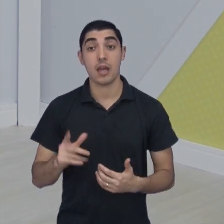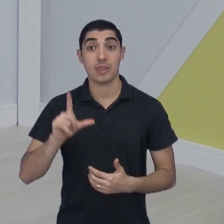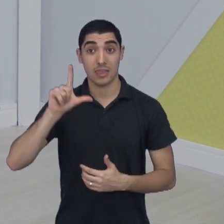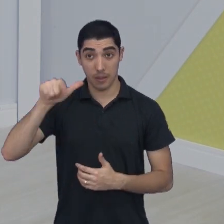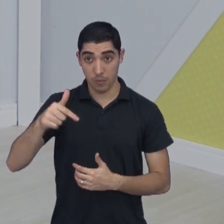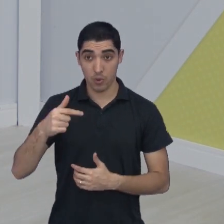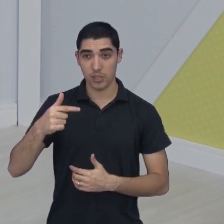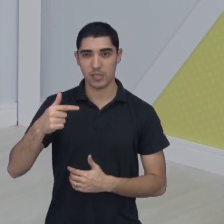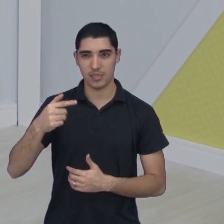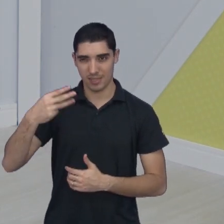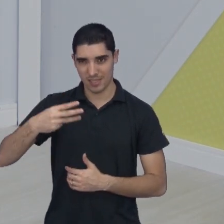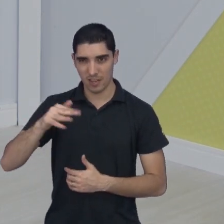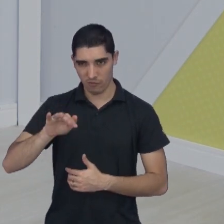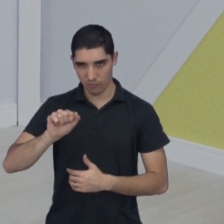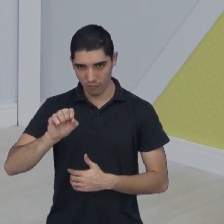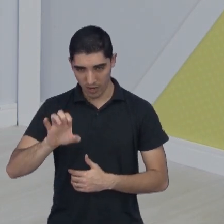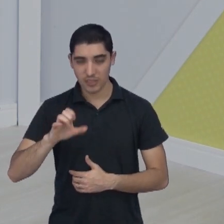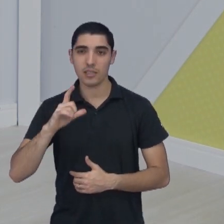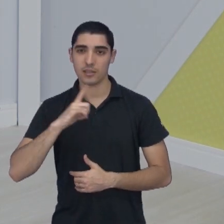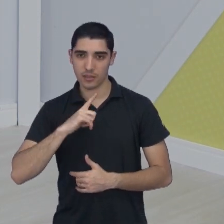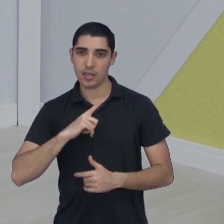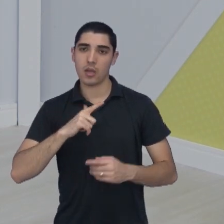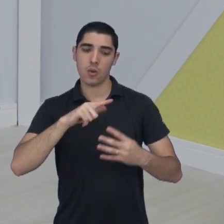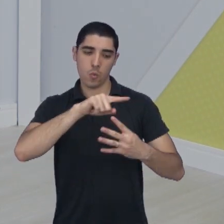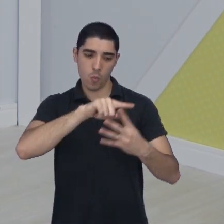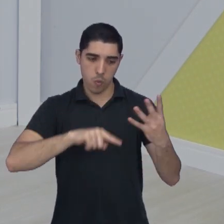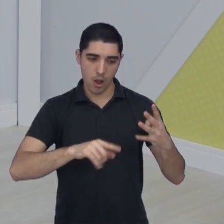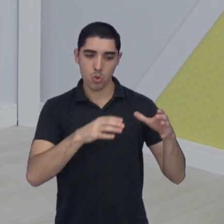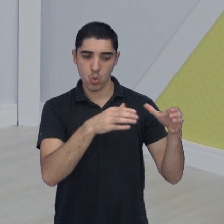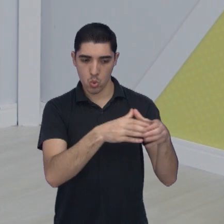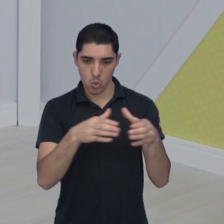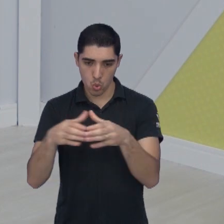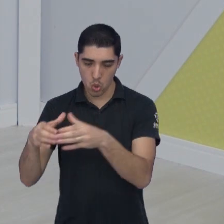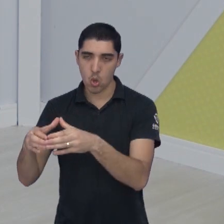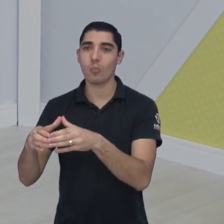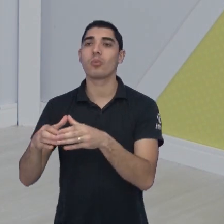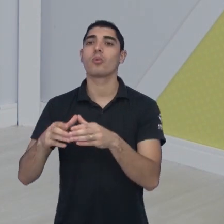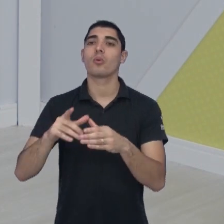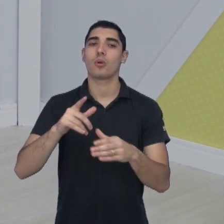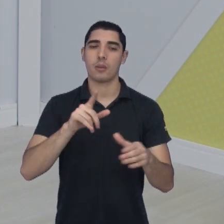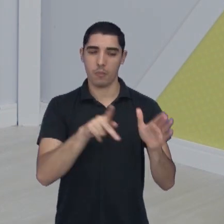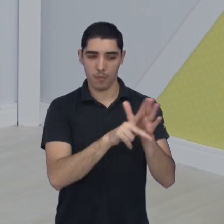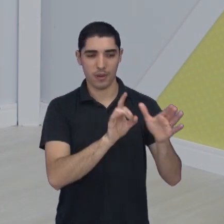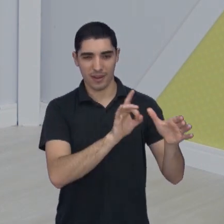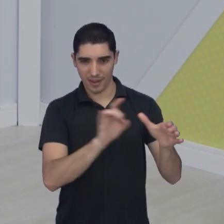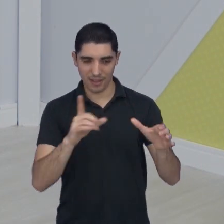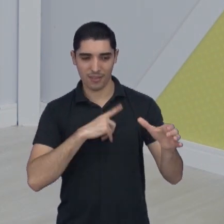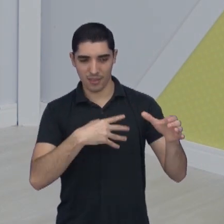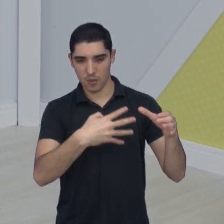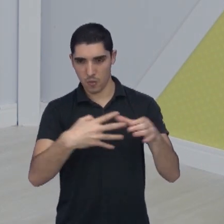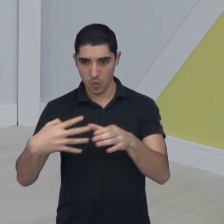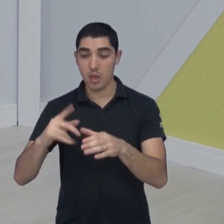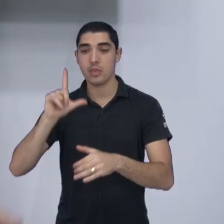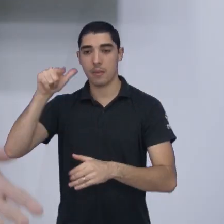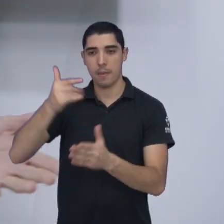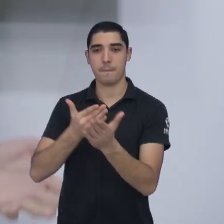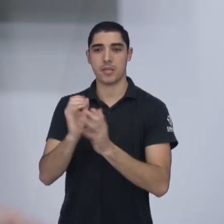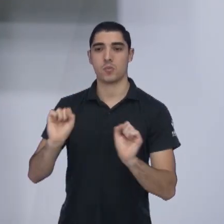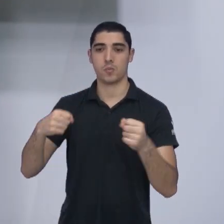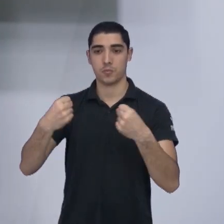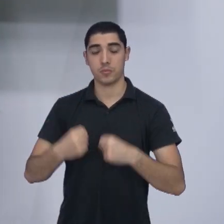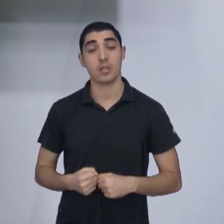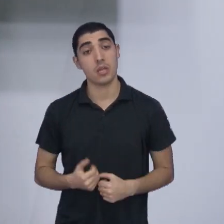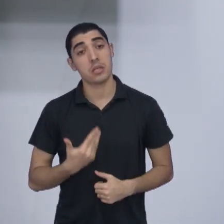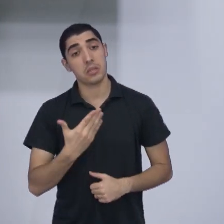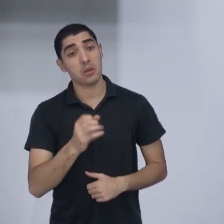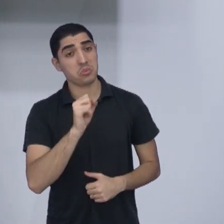divididos em mais quatro grupos, com quatro equipes cada e depois vai para a fase de mata-mata, torcer para os meninos do São José. Você quer falar alguma coisa? Não, é que caso a